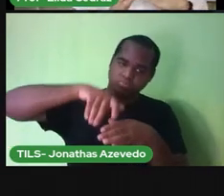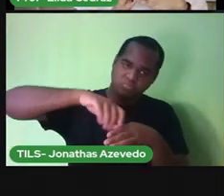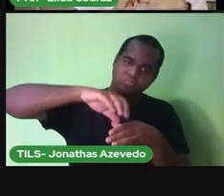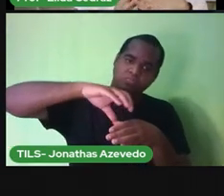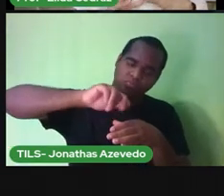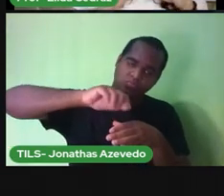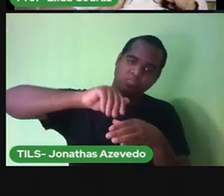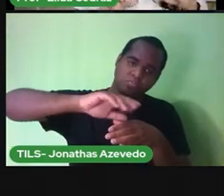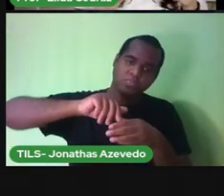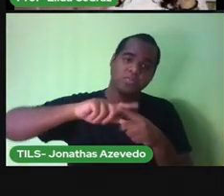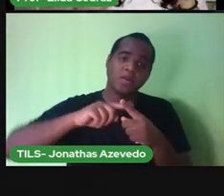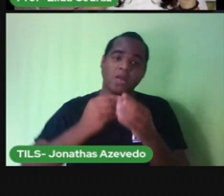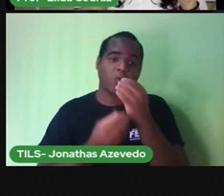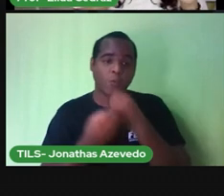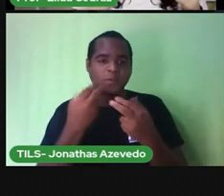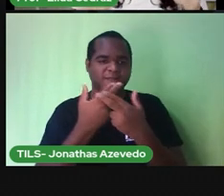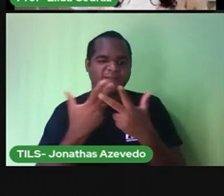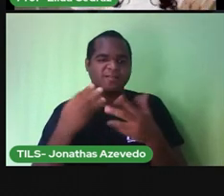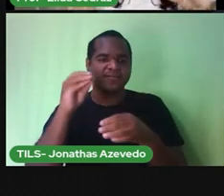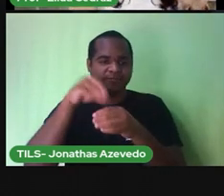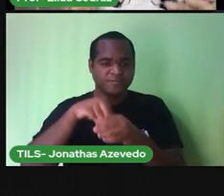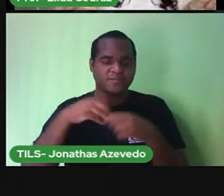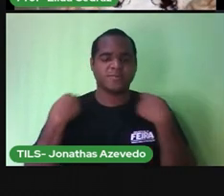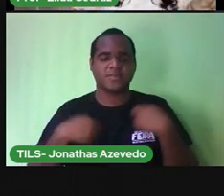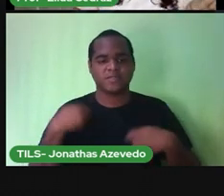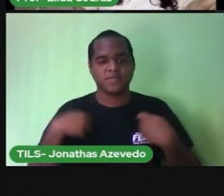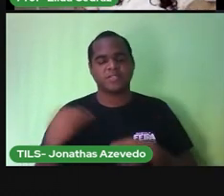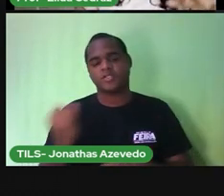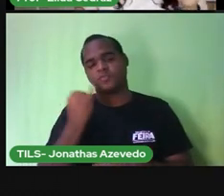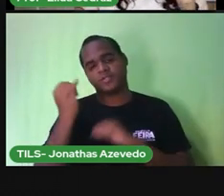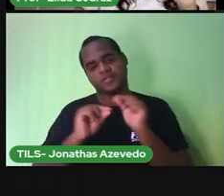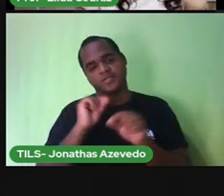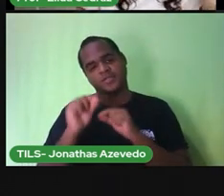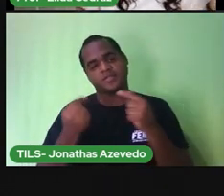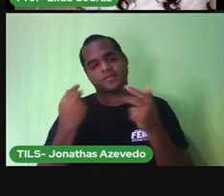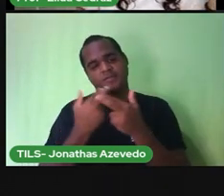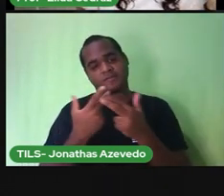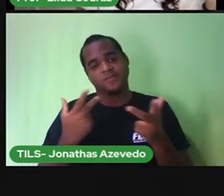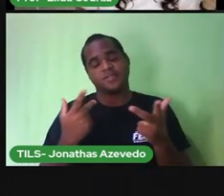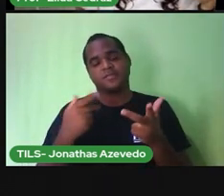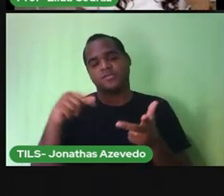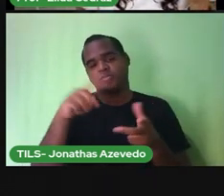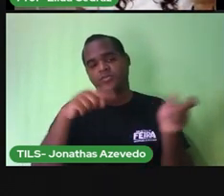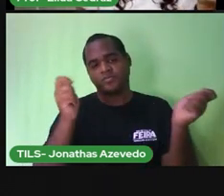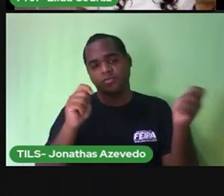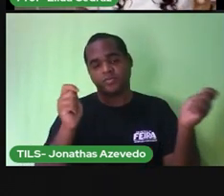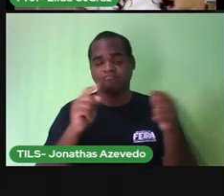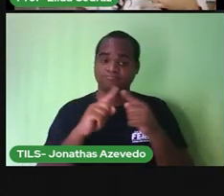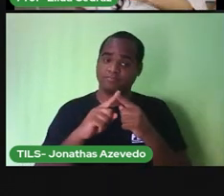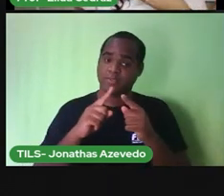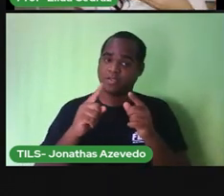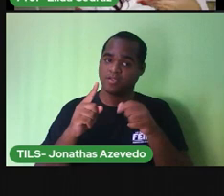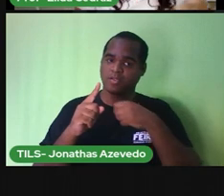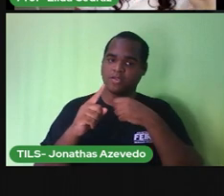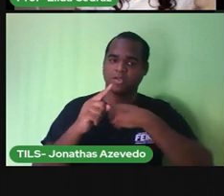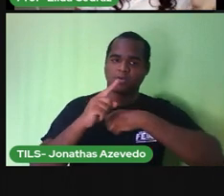os alimentos e os produtos o máximo que a gente puder até que o seu prazo de validade